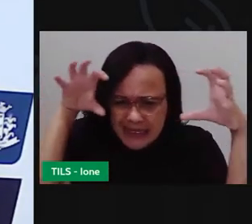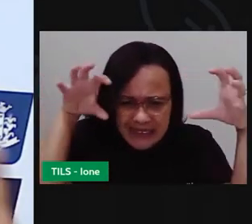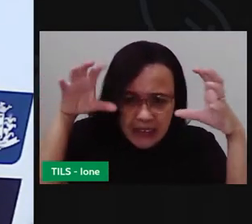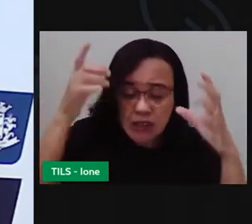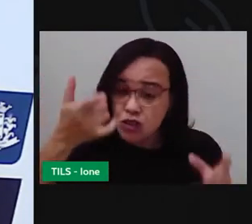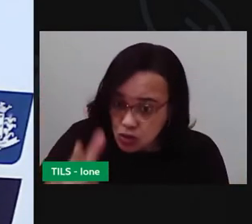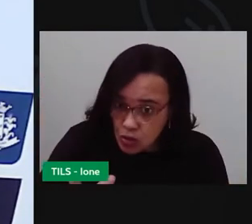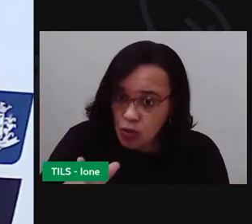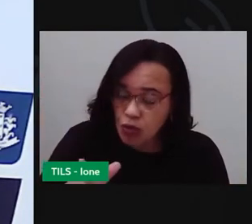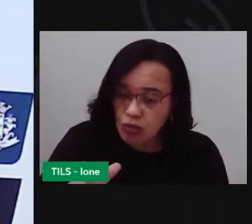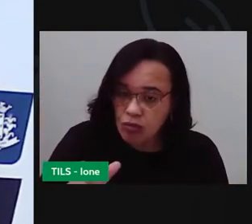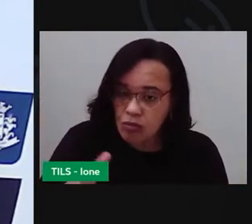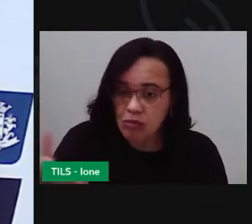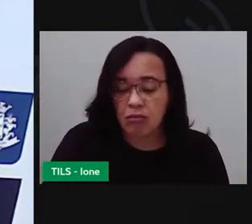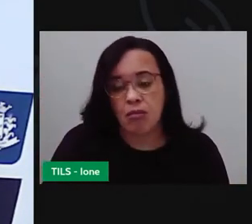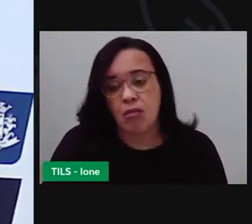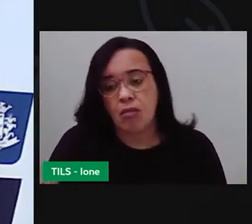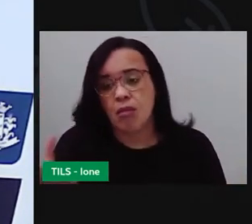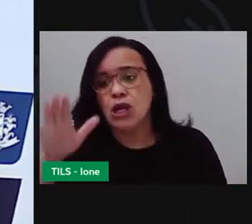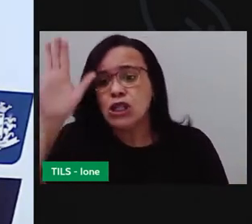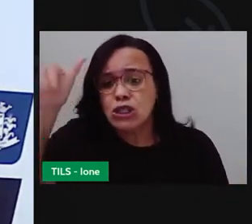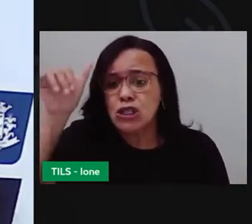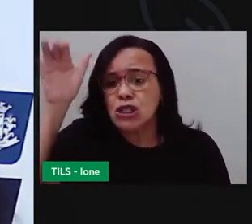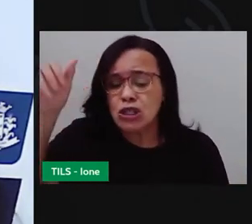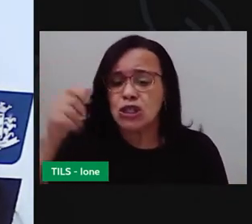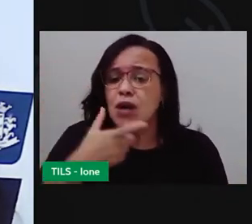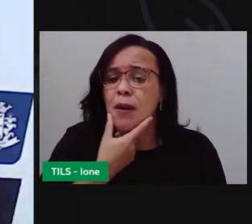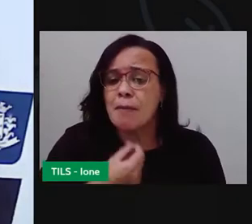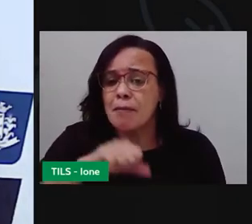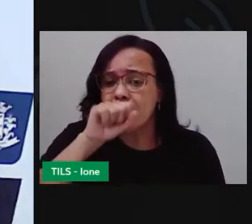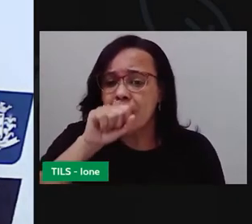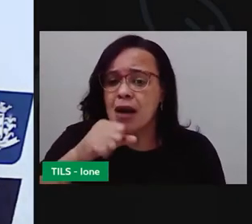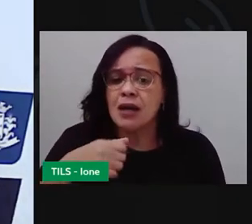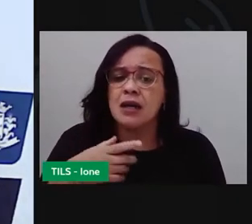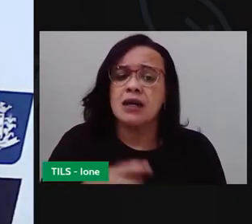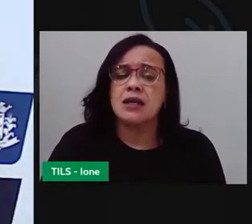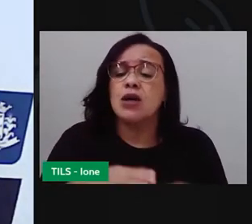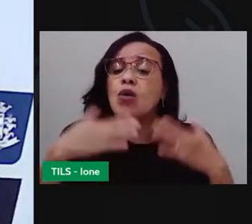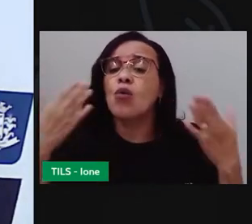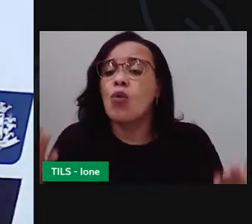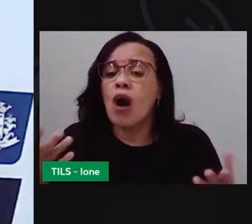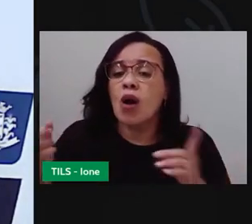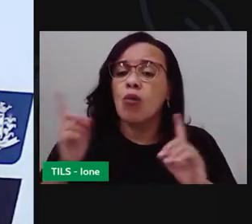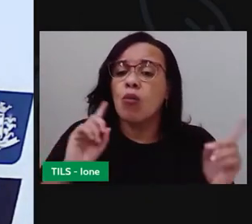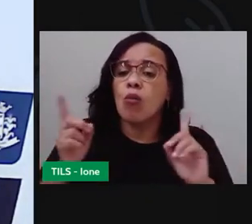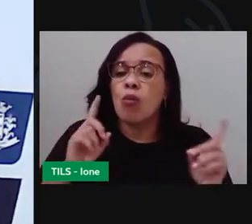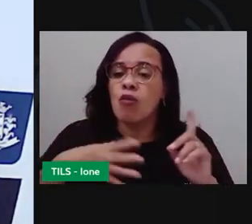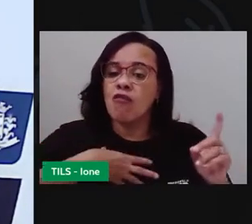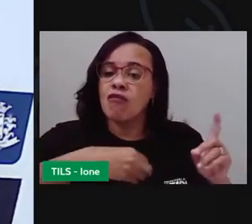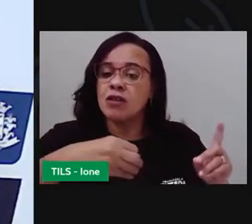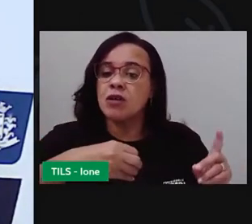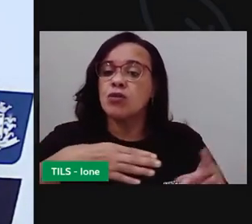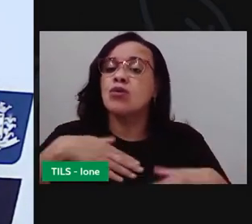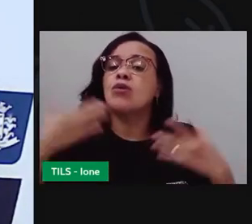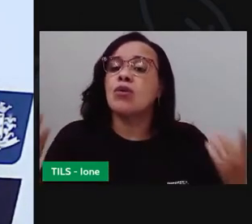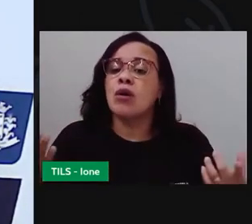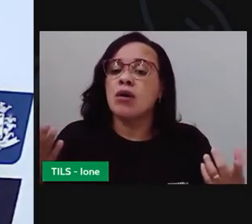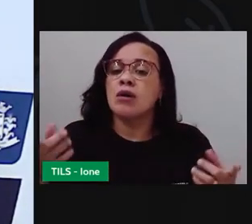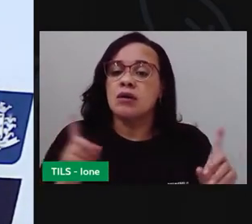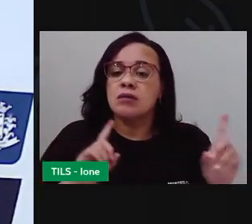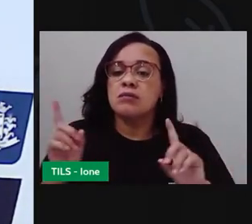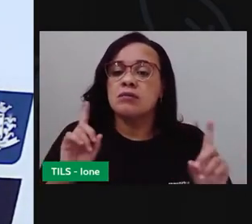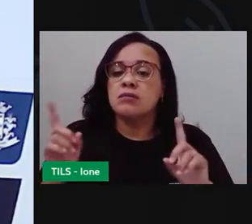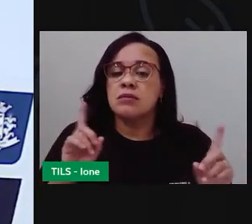dele mais uma vez? Ou será que agora é o filho desse outro papai? A gente vai